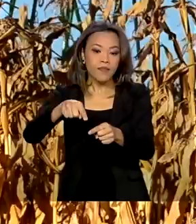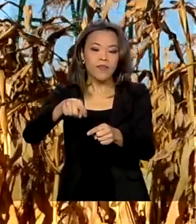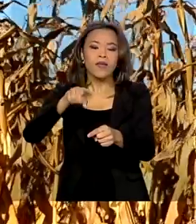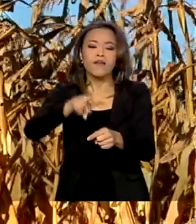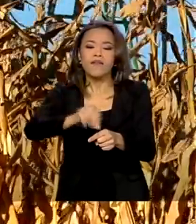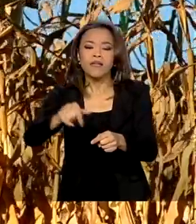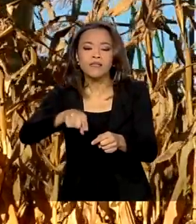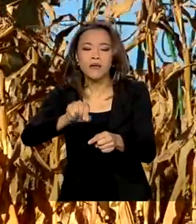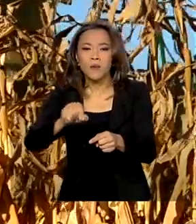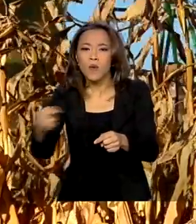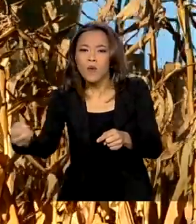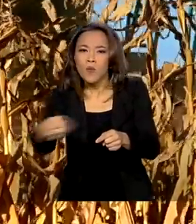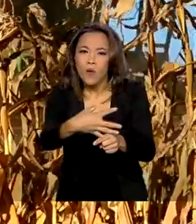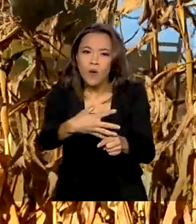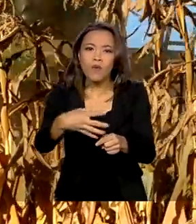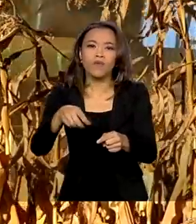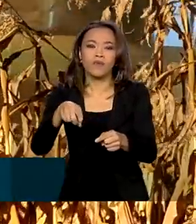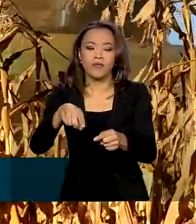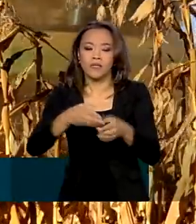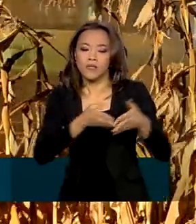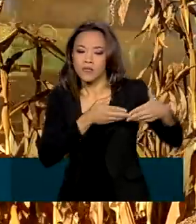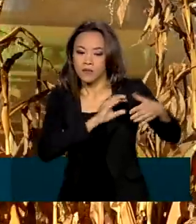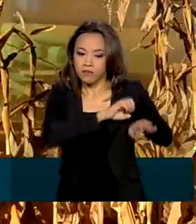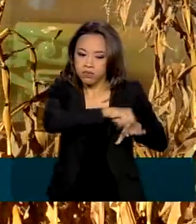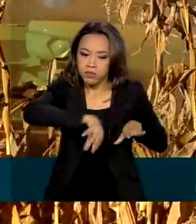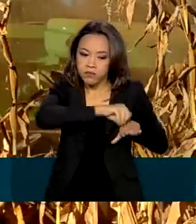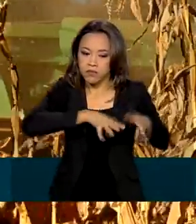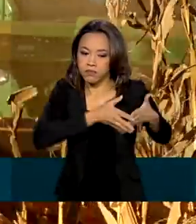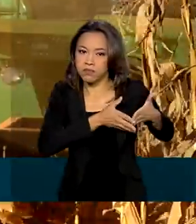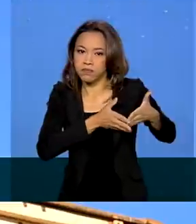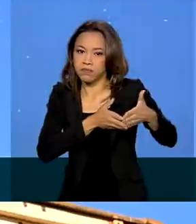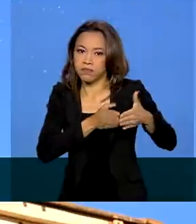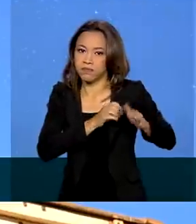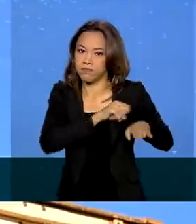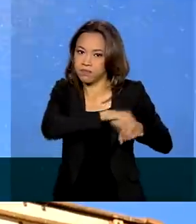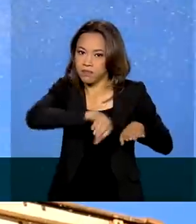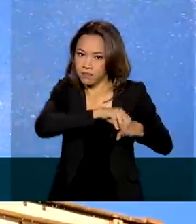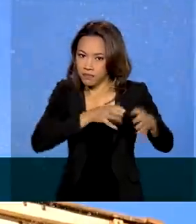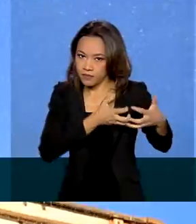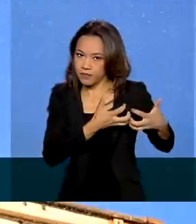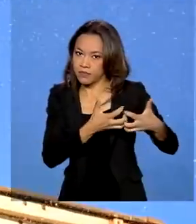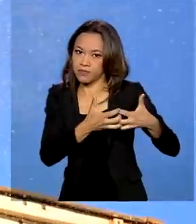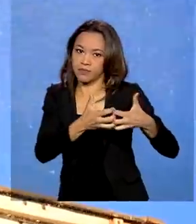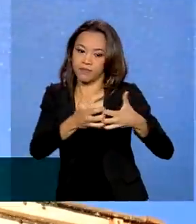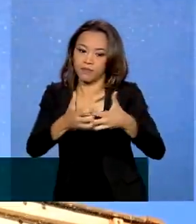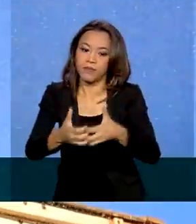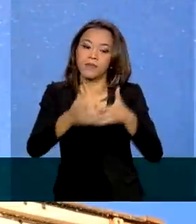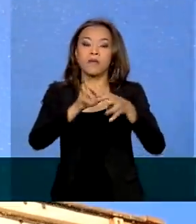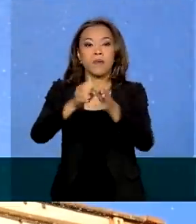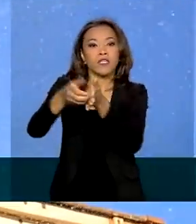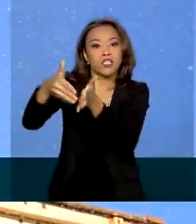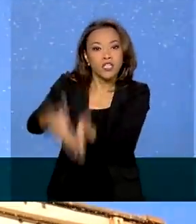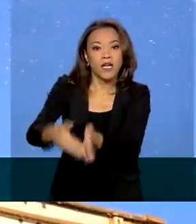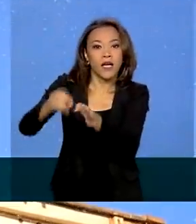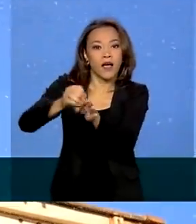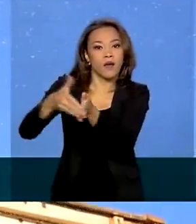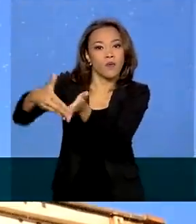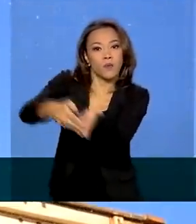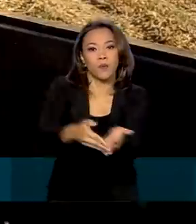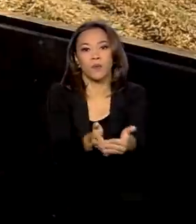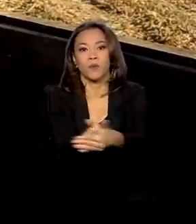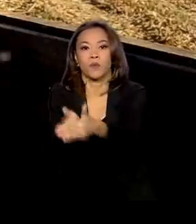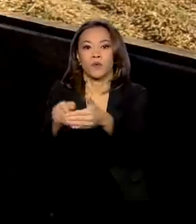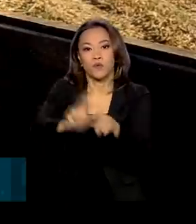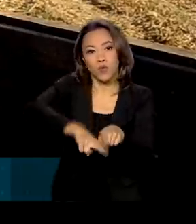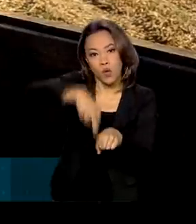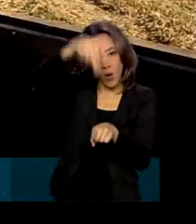nova rota para o escoamento da safra de grãos matogrossense, em direção aos portos fluviais do norte do país.